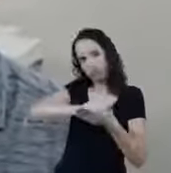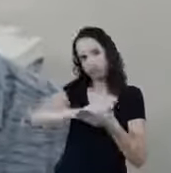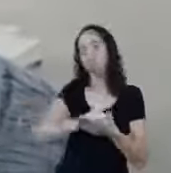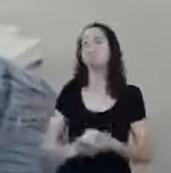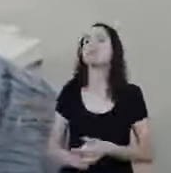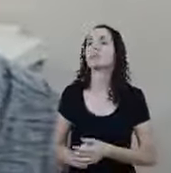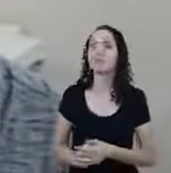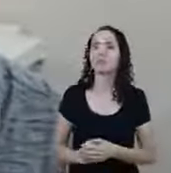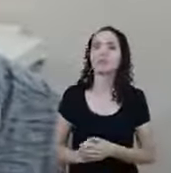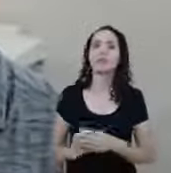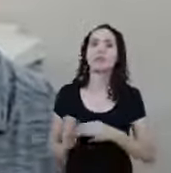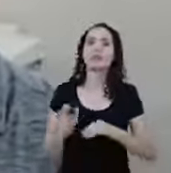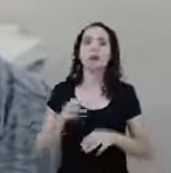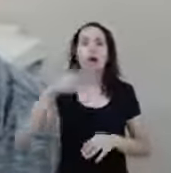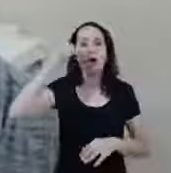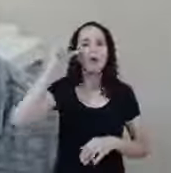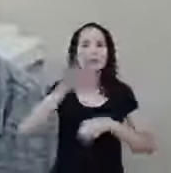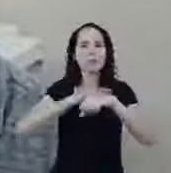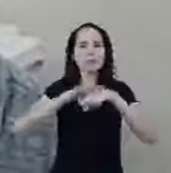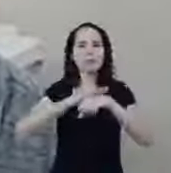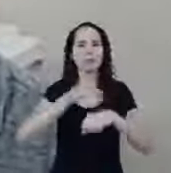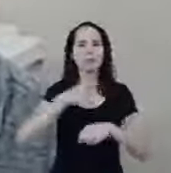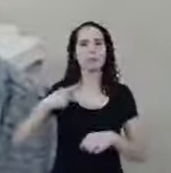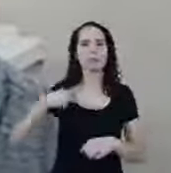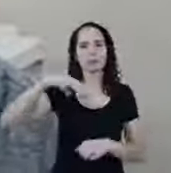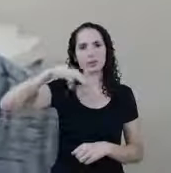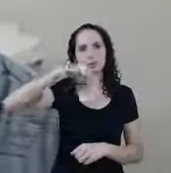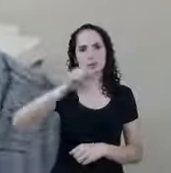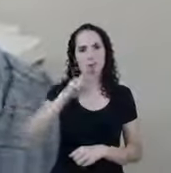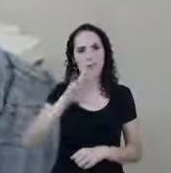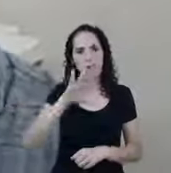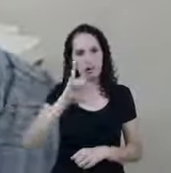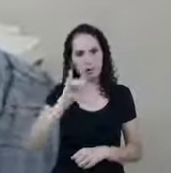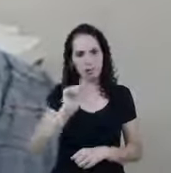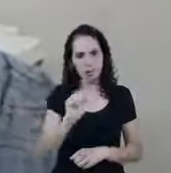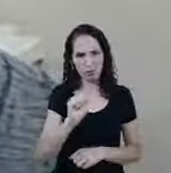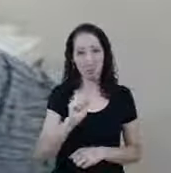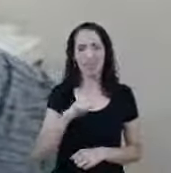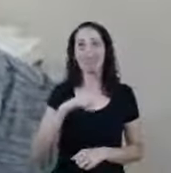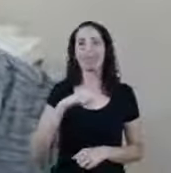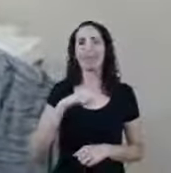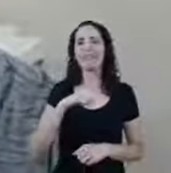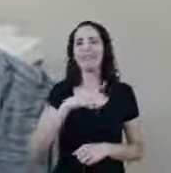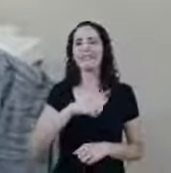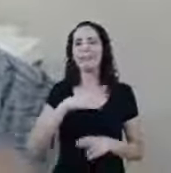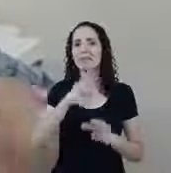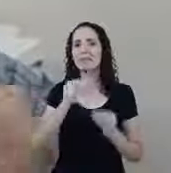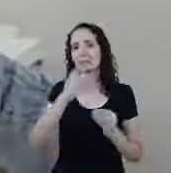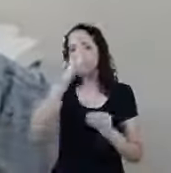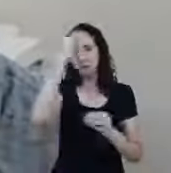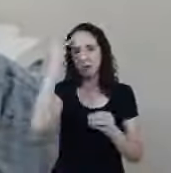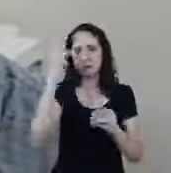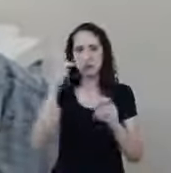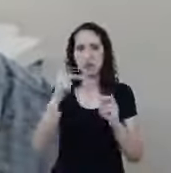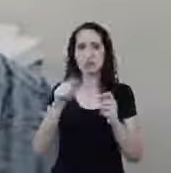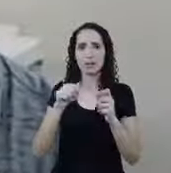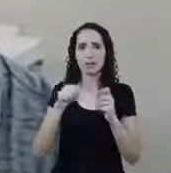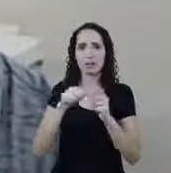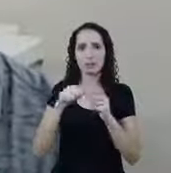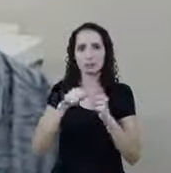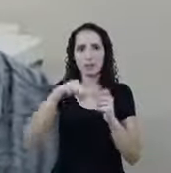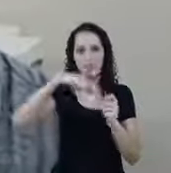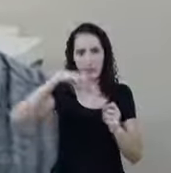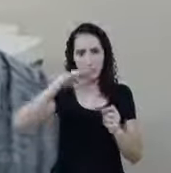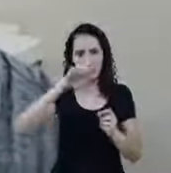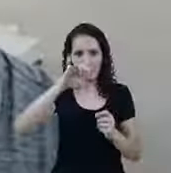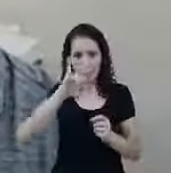a pastora Marcia No nosso programa de sábado E tem muitos Que fizeram o MEI E estão atrasados Com